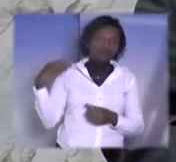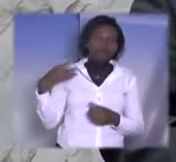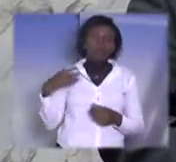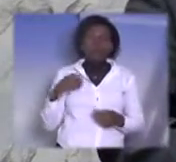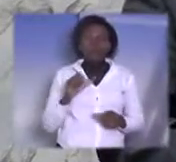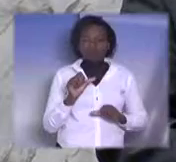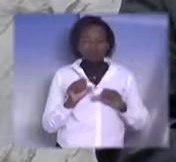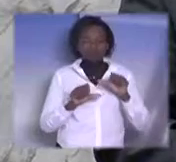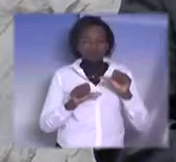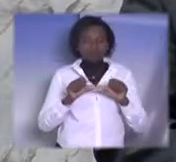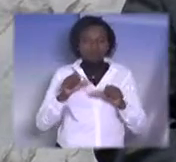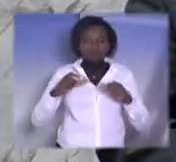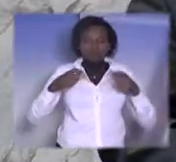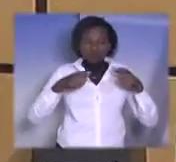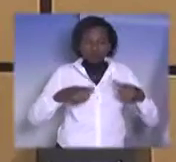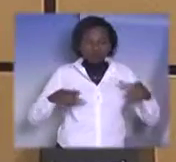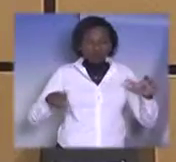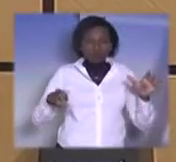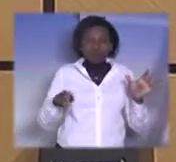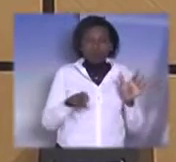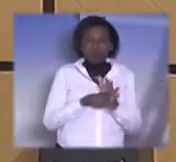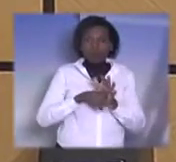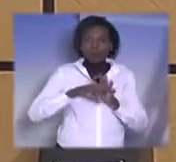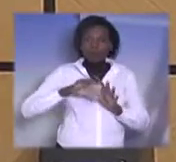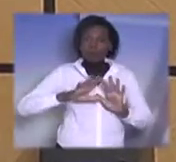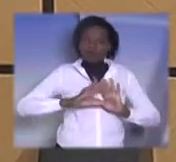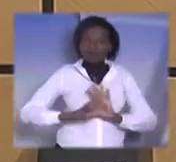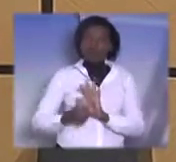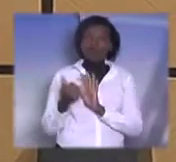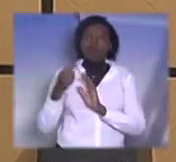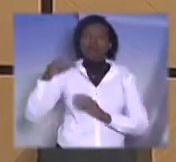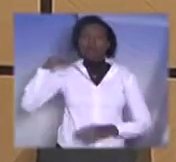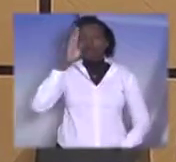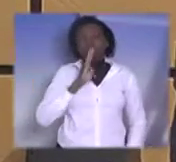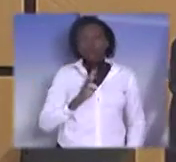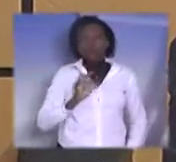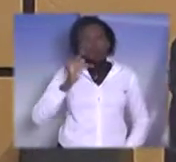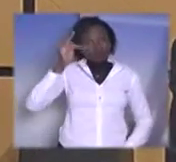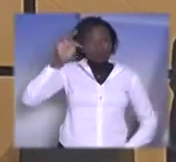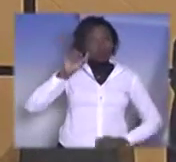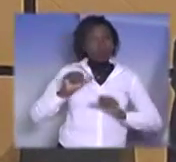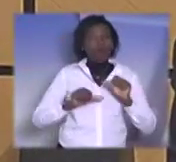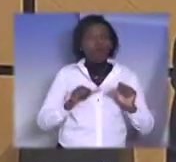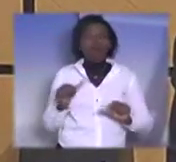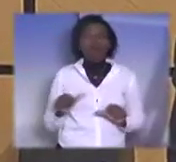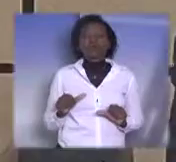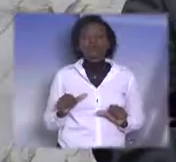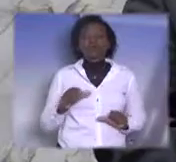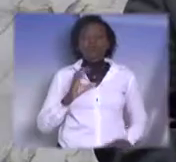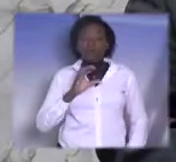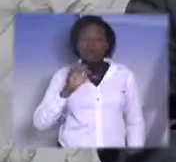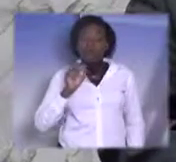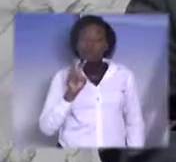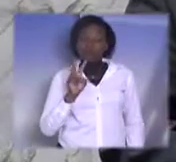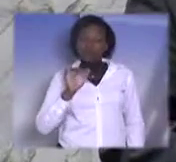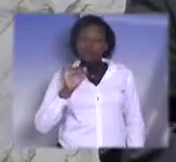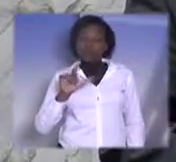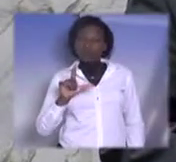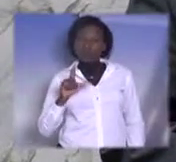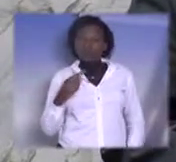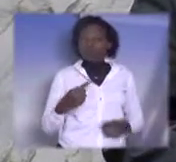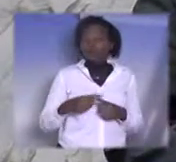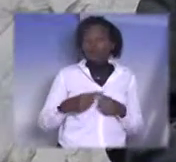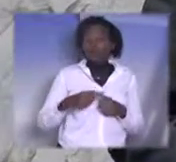um covil de ladrões no Brasil, mas nós vamos mudar essa realidade, só se tornou um covil de ladrão porque o povo